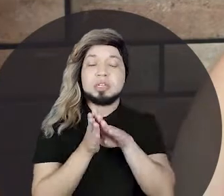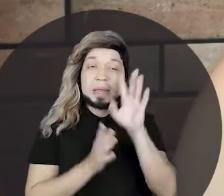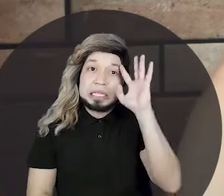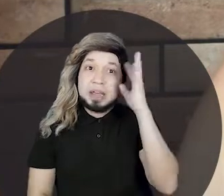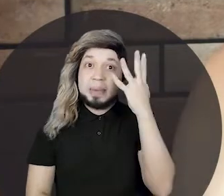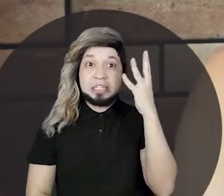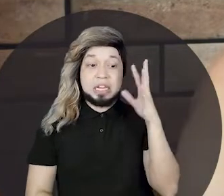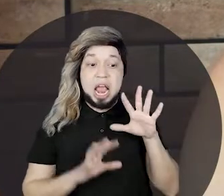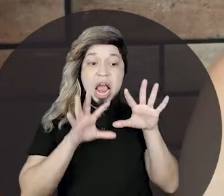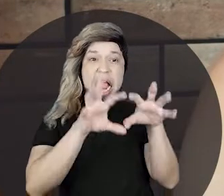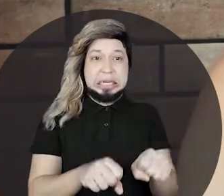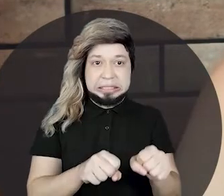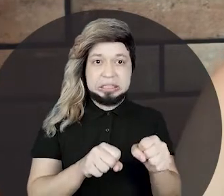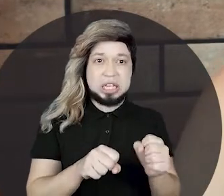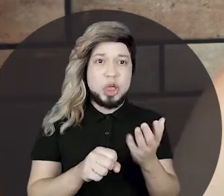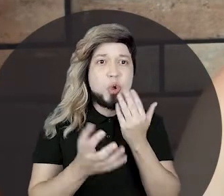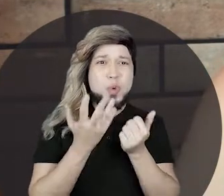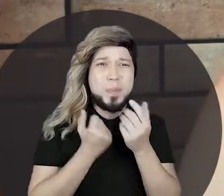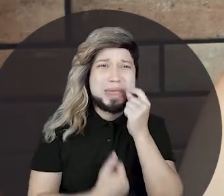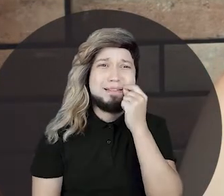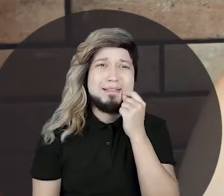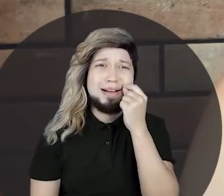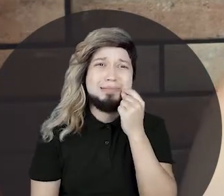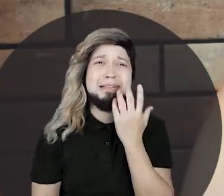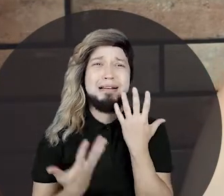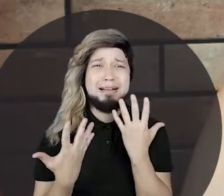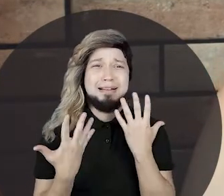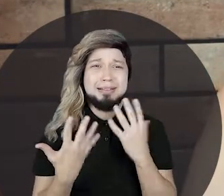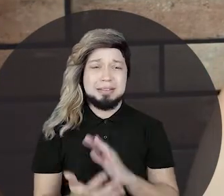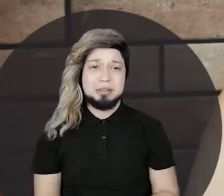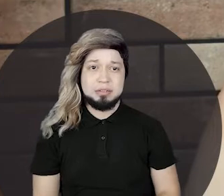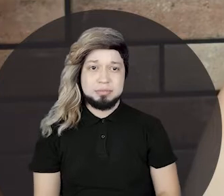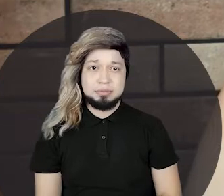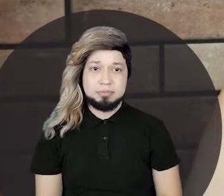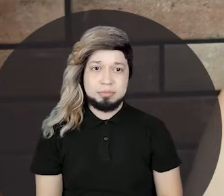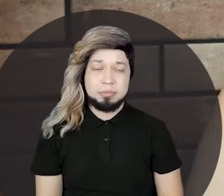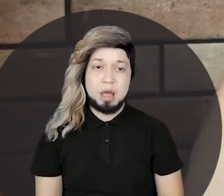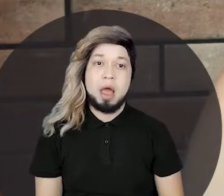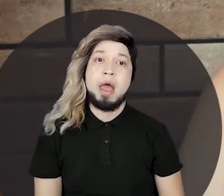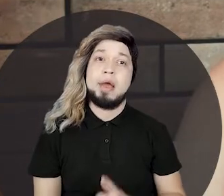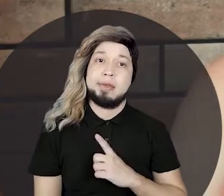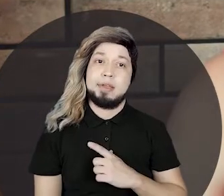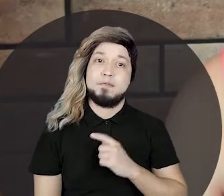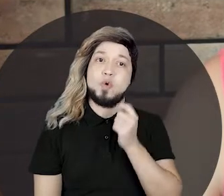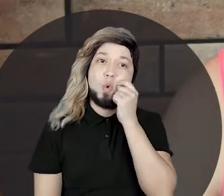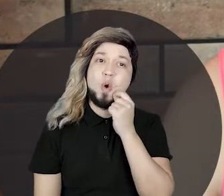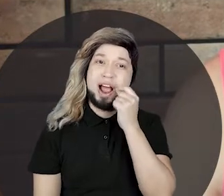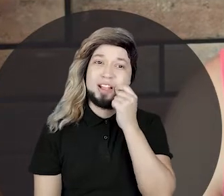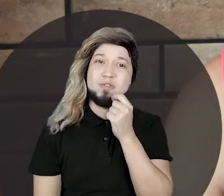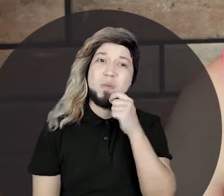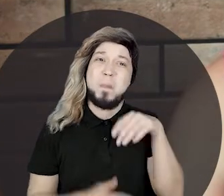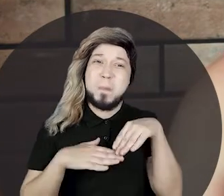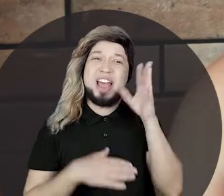pulava e pegava um e... Comia? Era. Um dia, o rato mais velho,